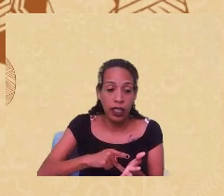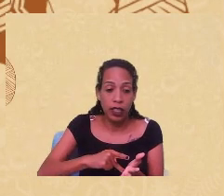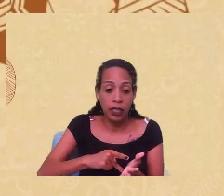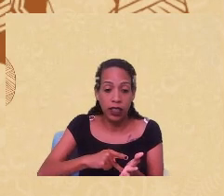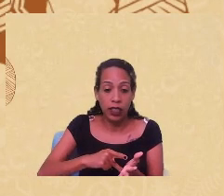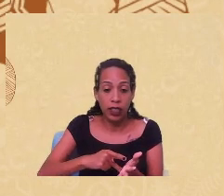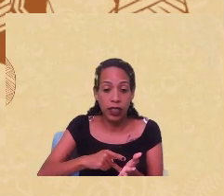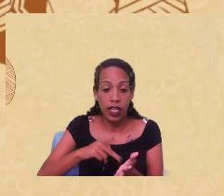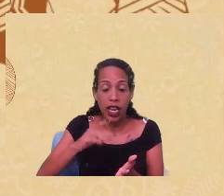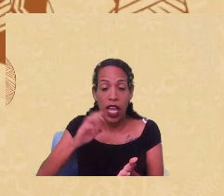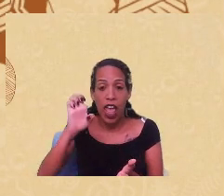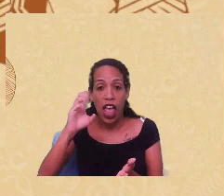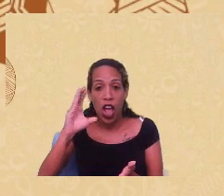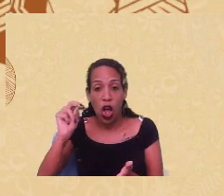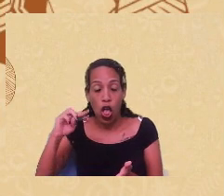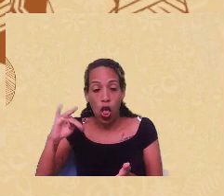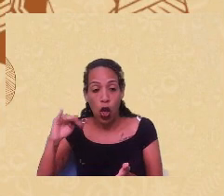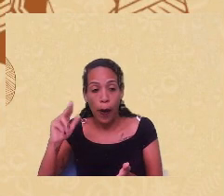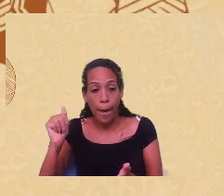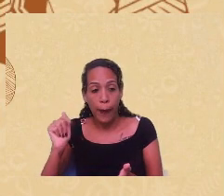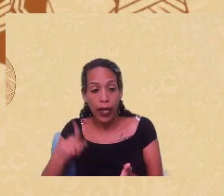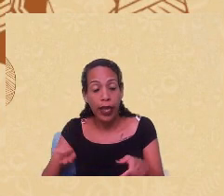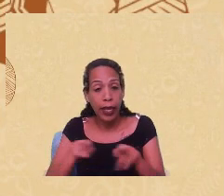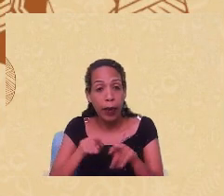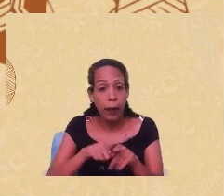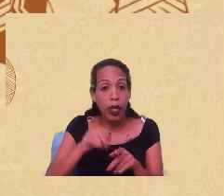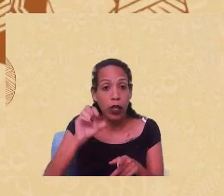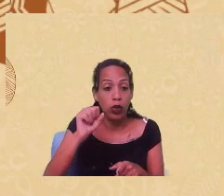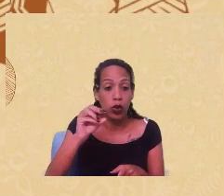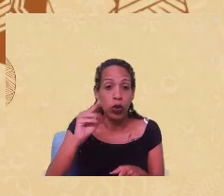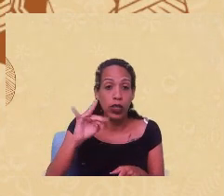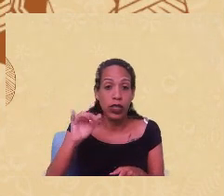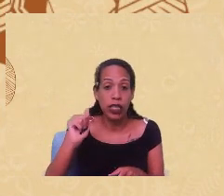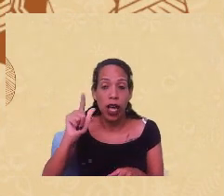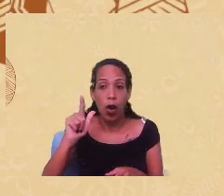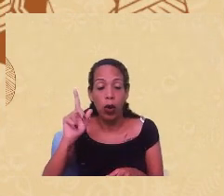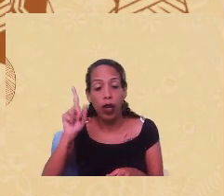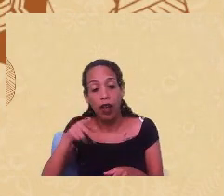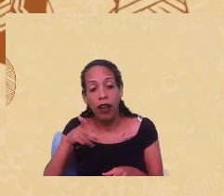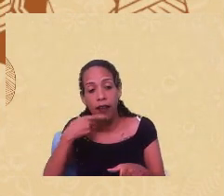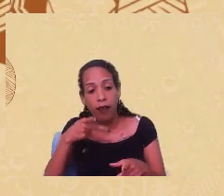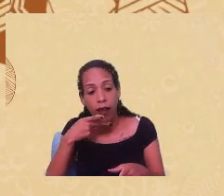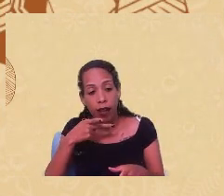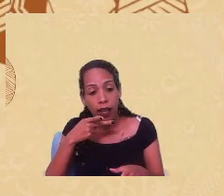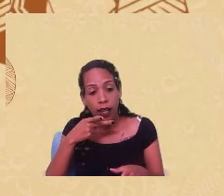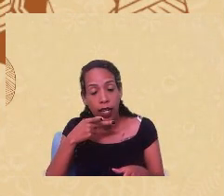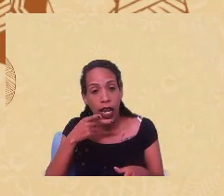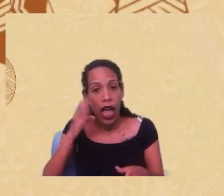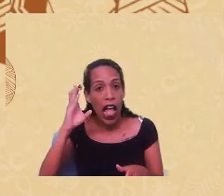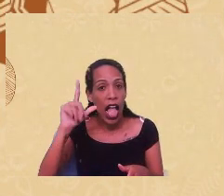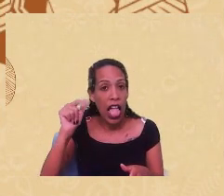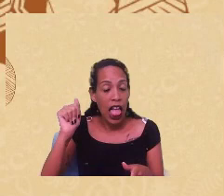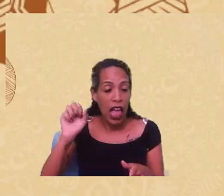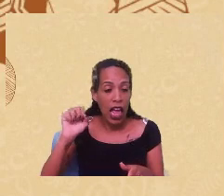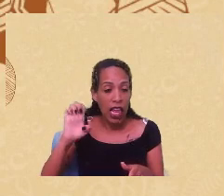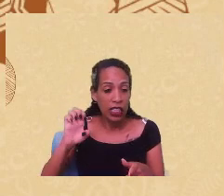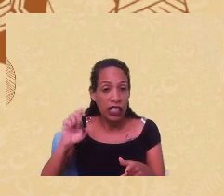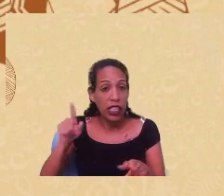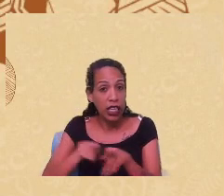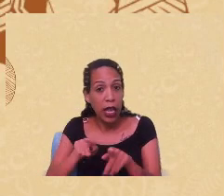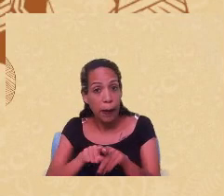econômica e social. Então, Fanon está dizendo que a discussão de classe, a discussão de raça,